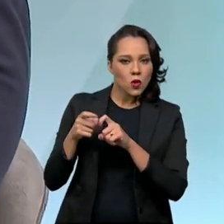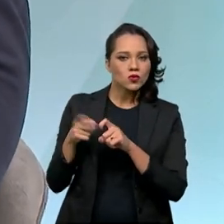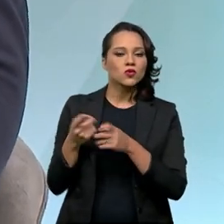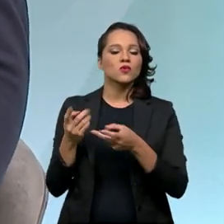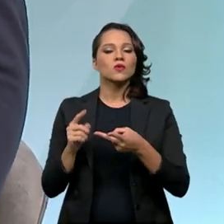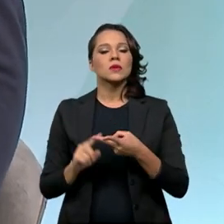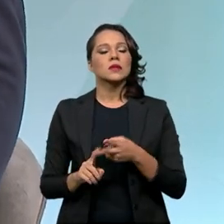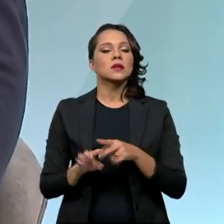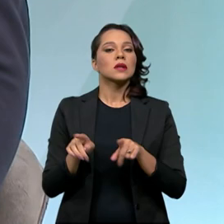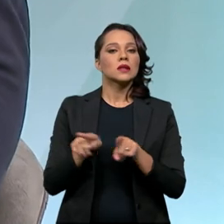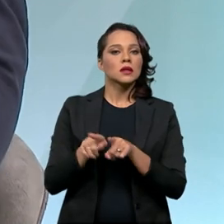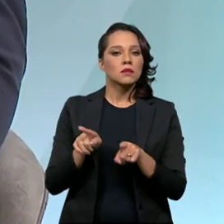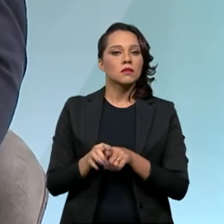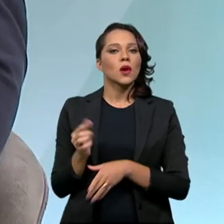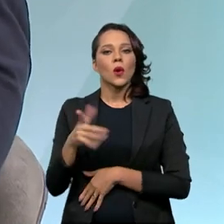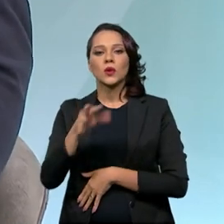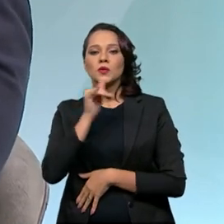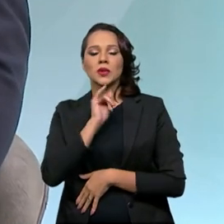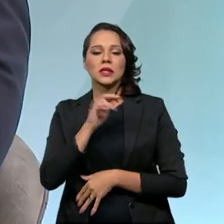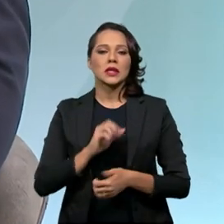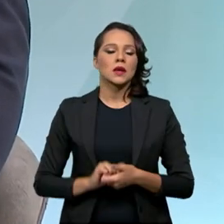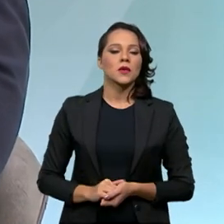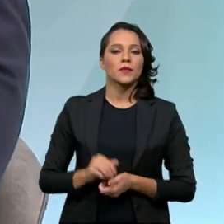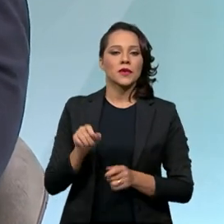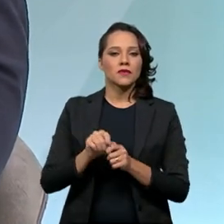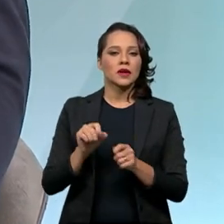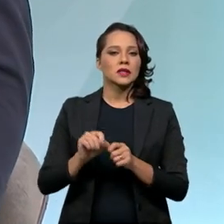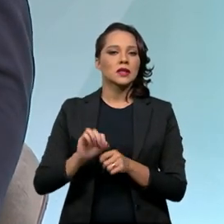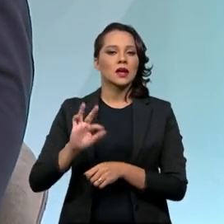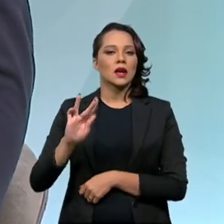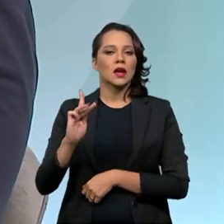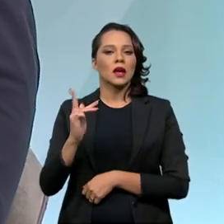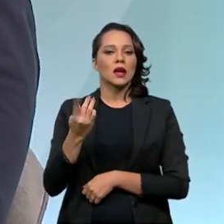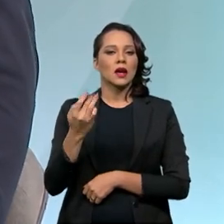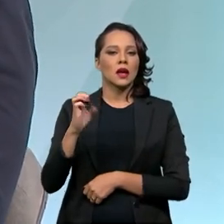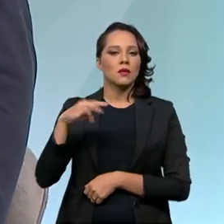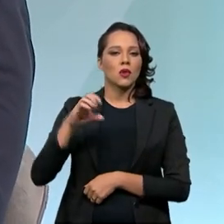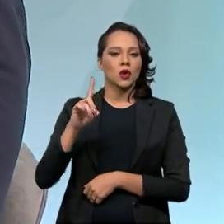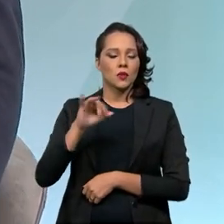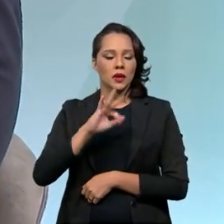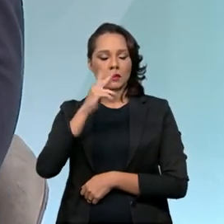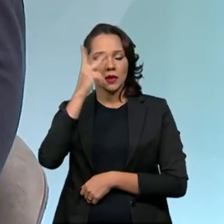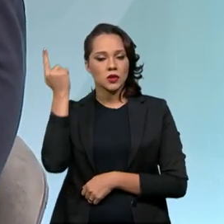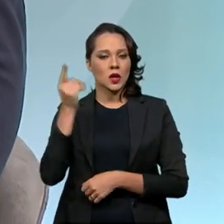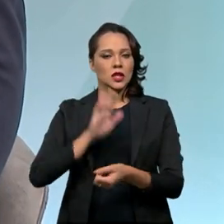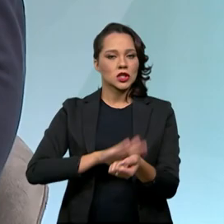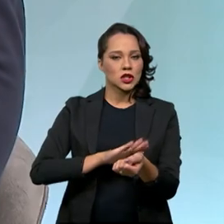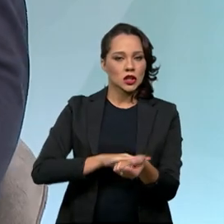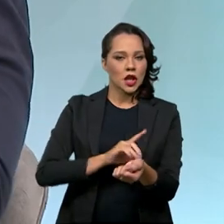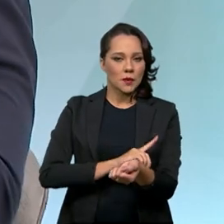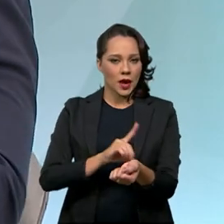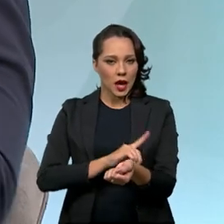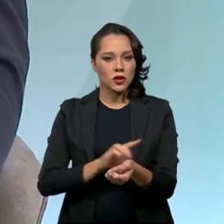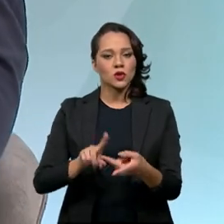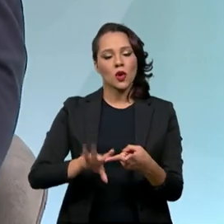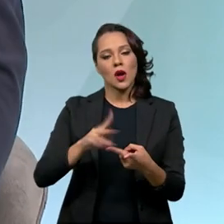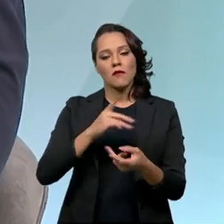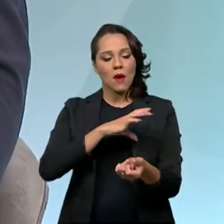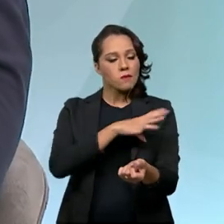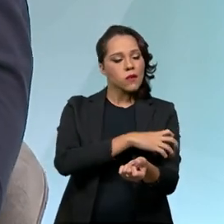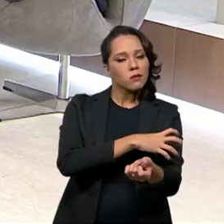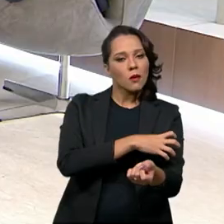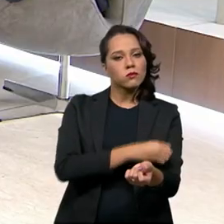mulheres. Outros, por exemplo, como fazer a hemoglobina glicada nos pacientes diabéticos, a feria, a pressão arterial. Então, os